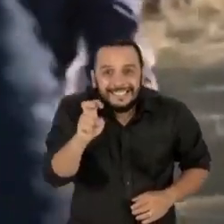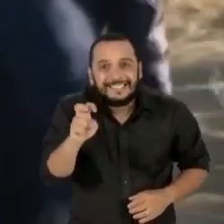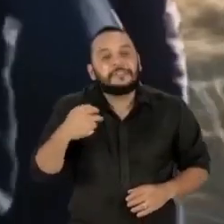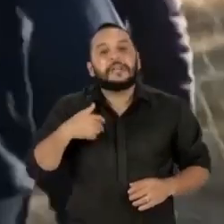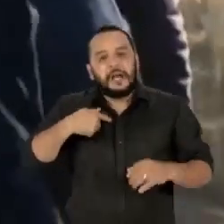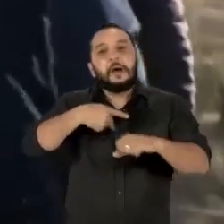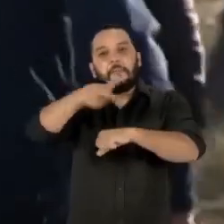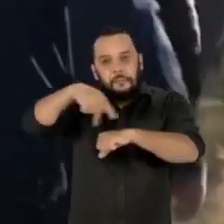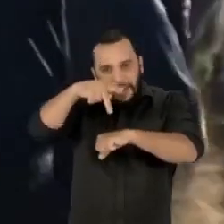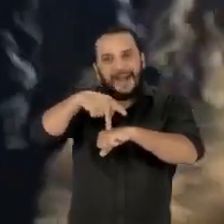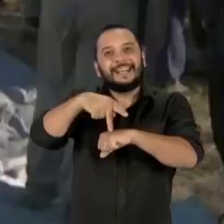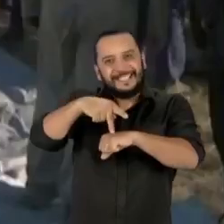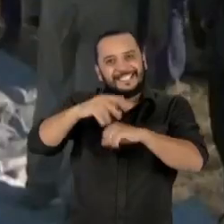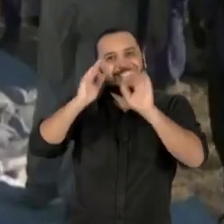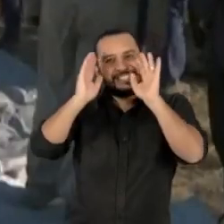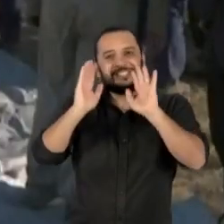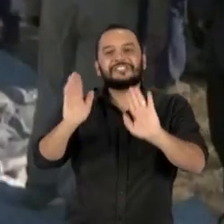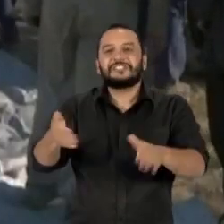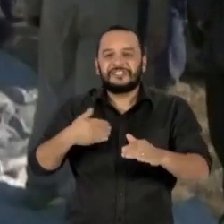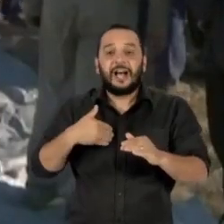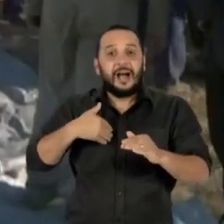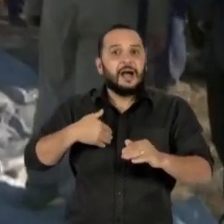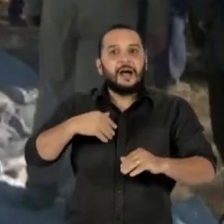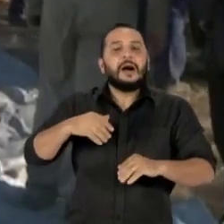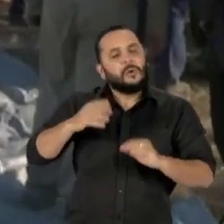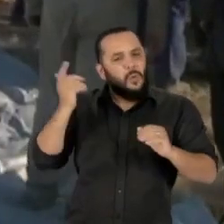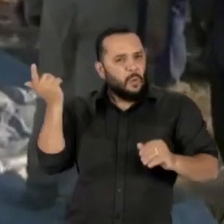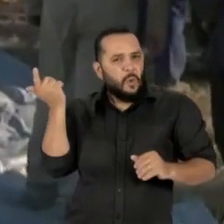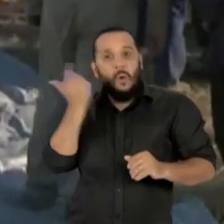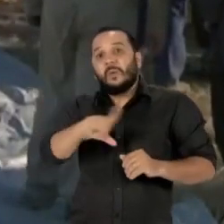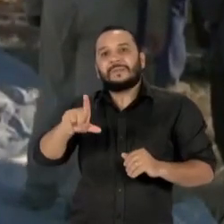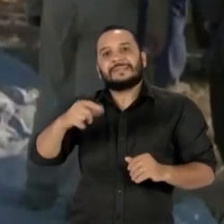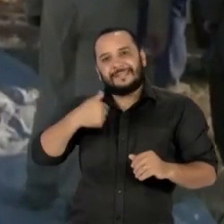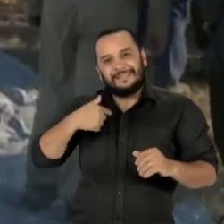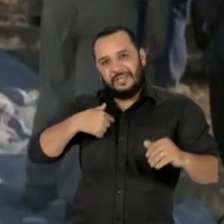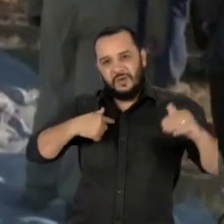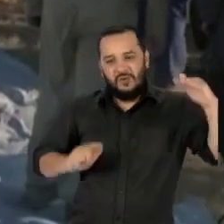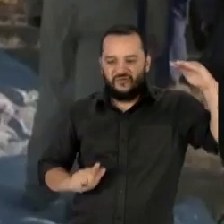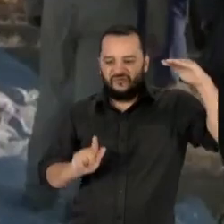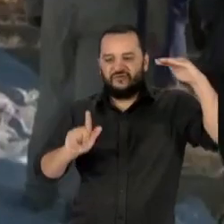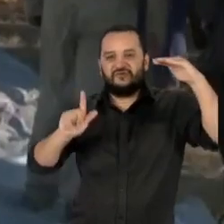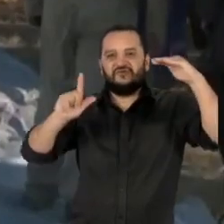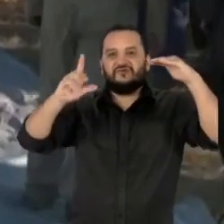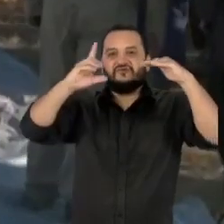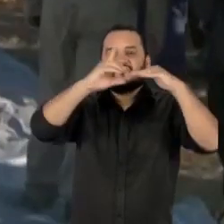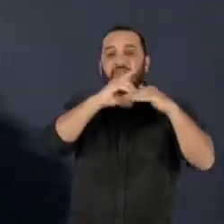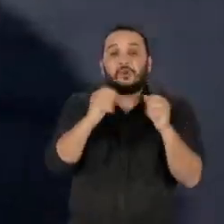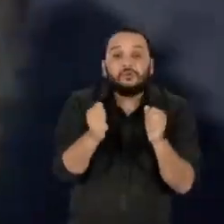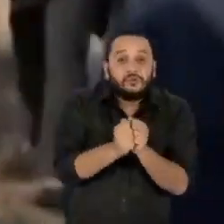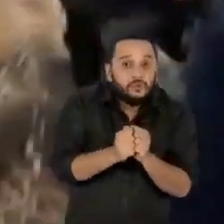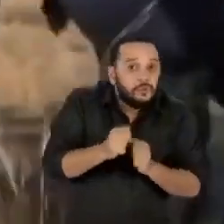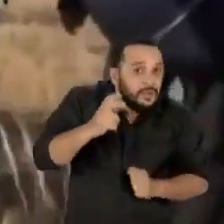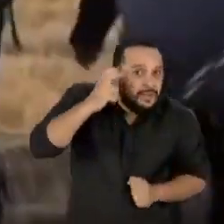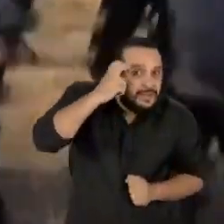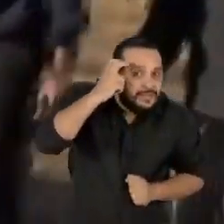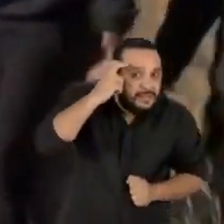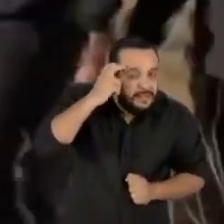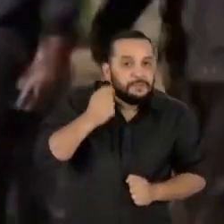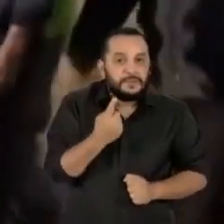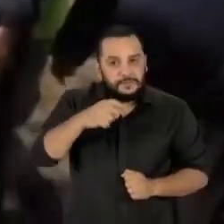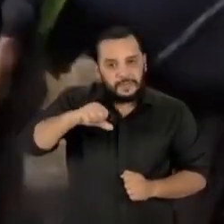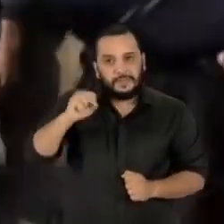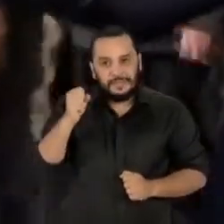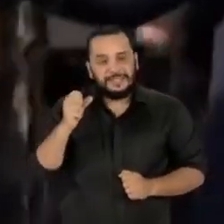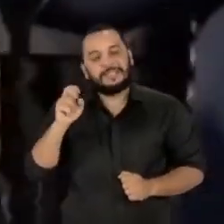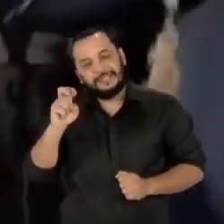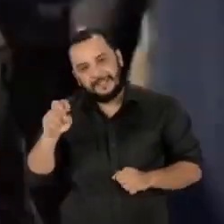entrar no restrito clube de países árabes a enviarem um homem ao espaço junto com a Arábia Saudita em 1985 e a